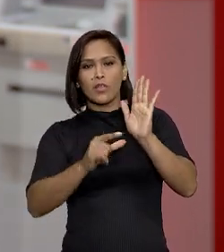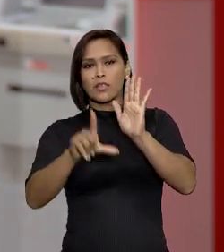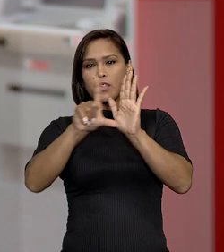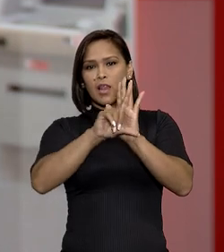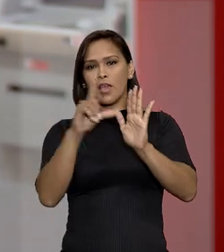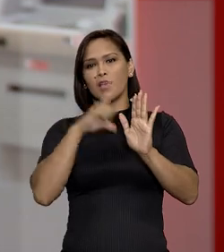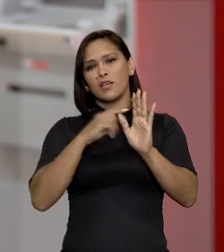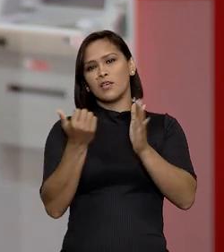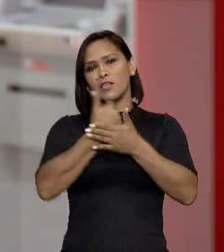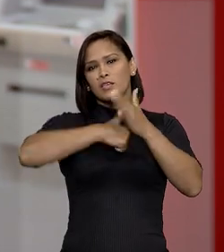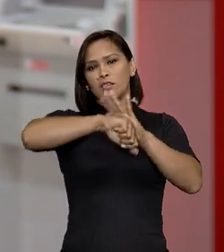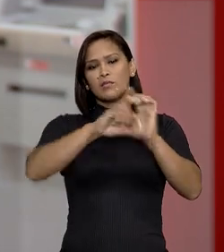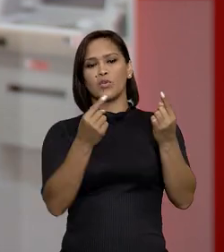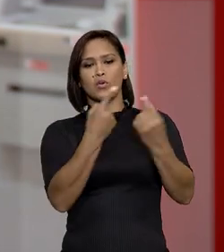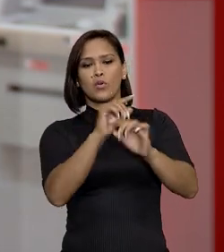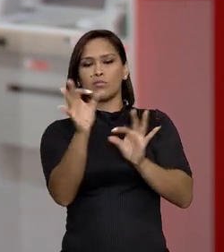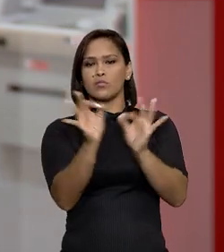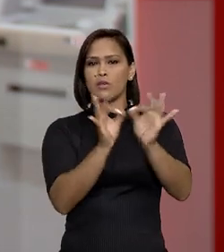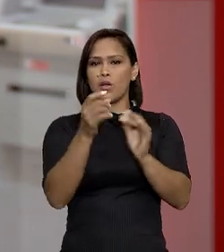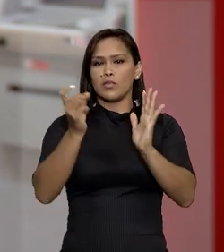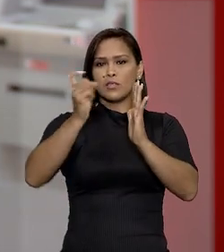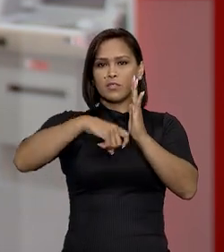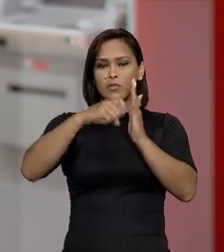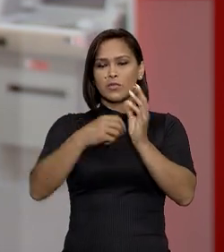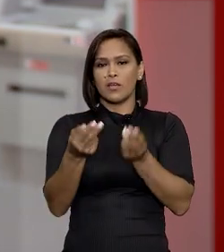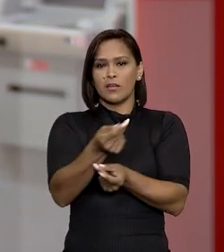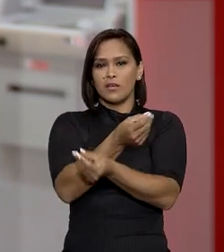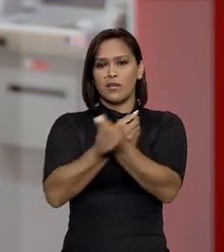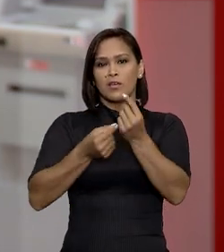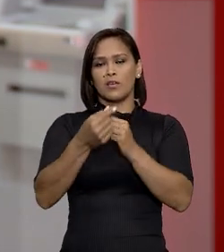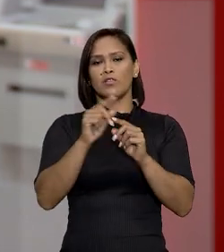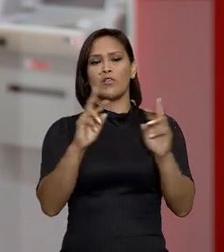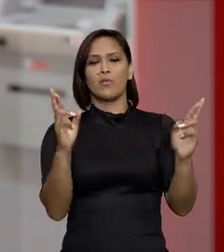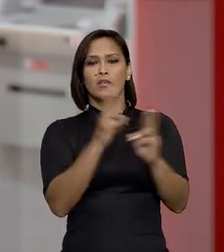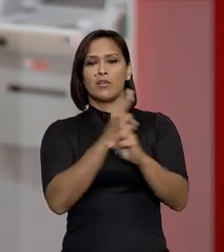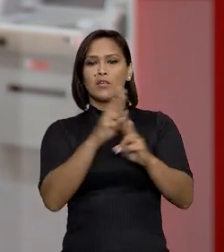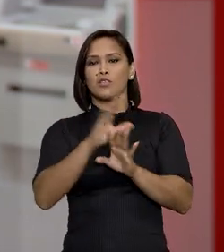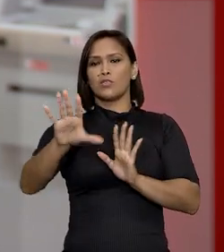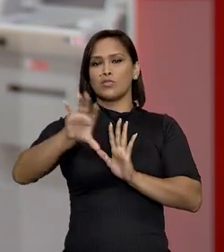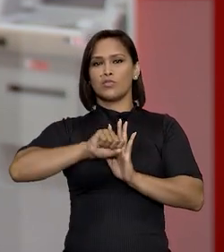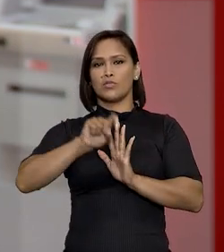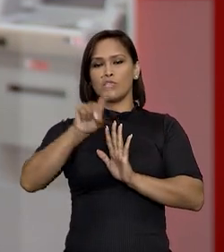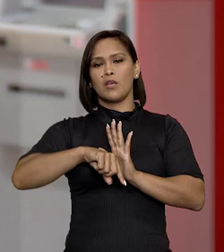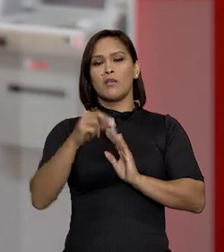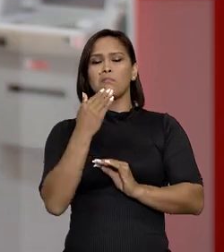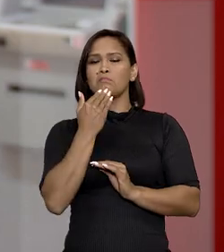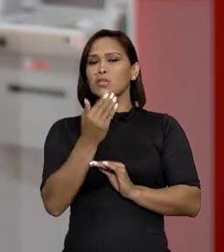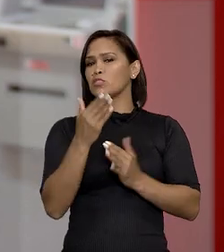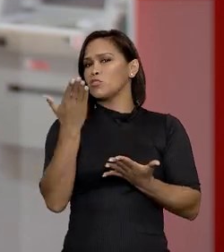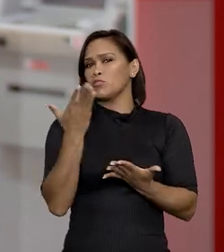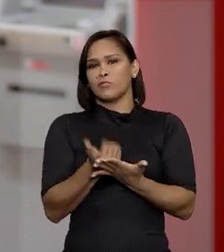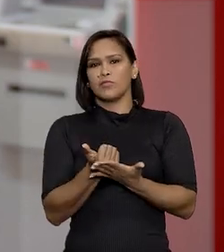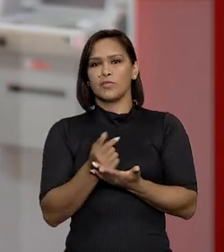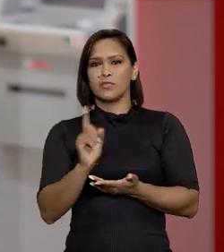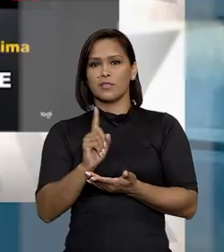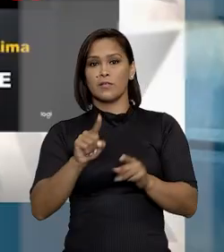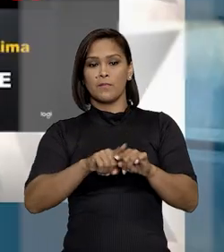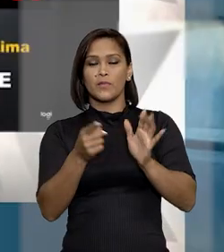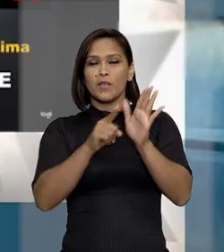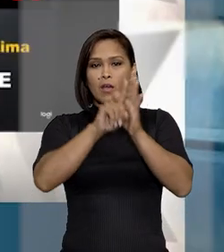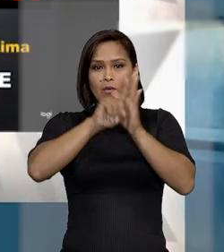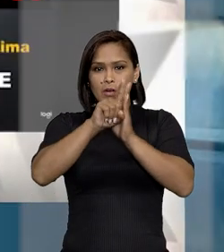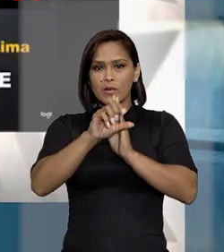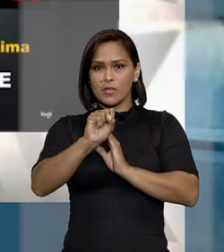descrito na lei que dispõe sobre crimes contra a ordem tributária, econômica e contra as relações de consumo. Mas o pedido foi negado.